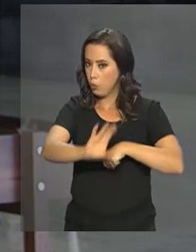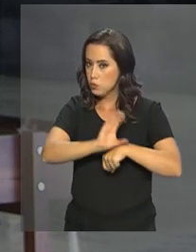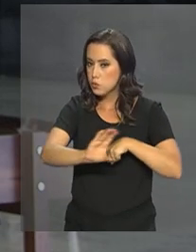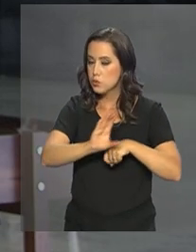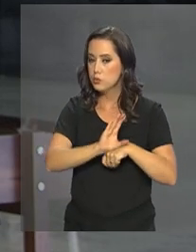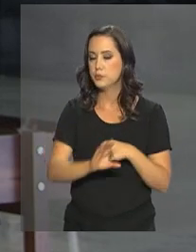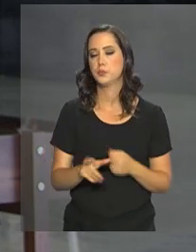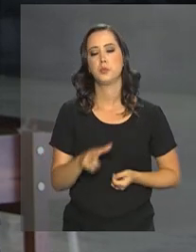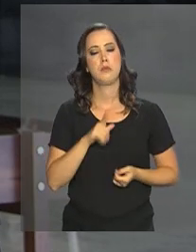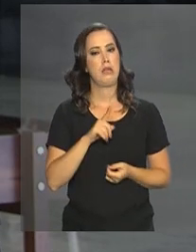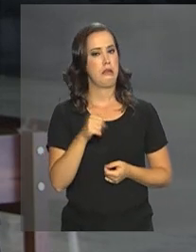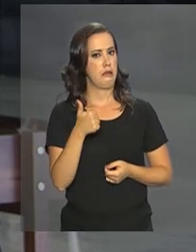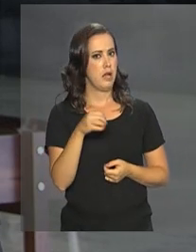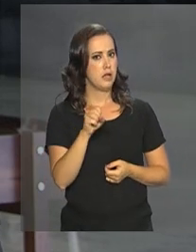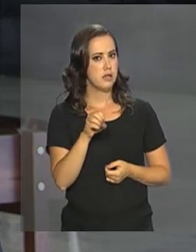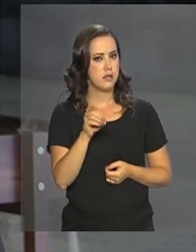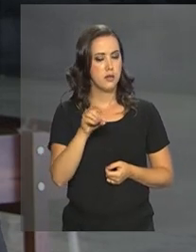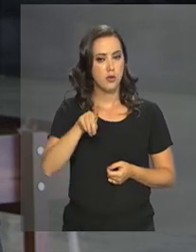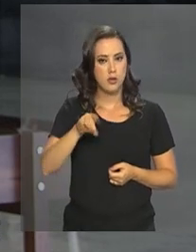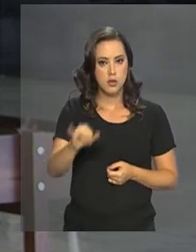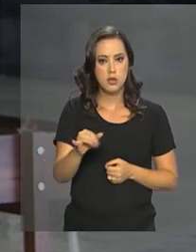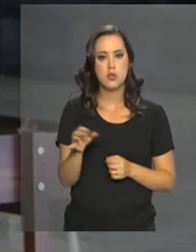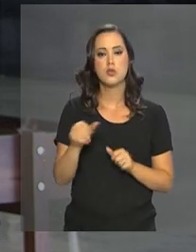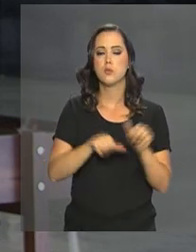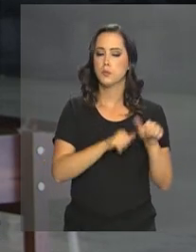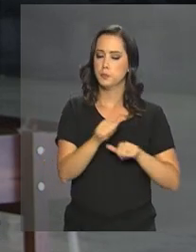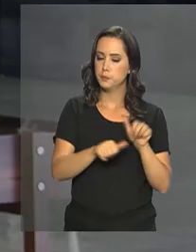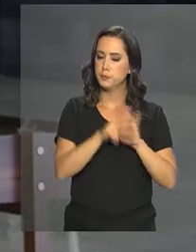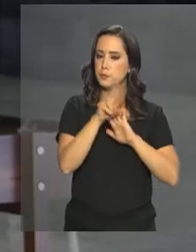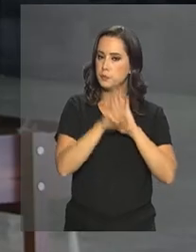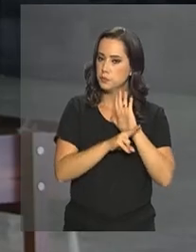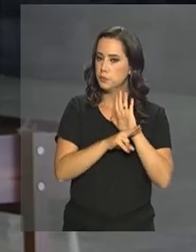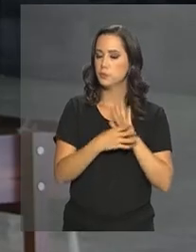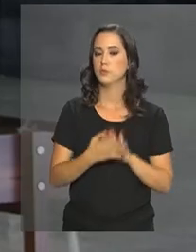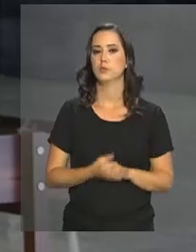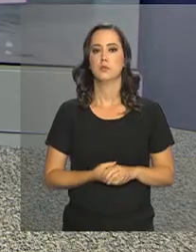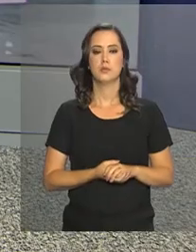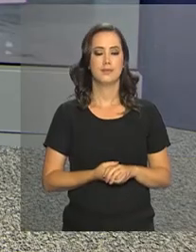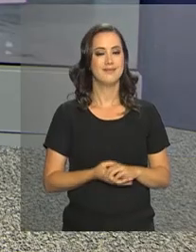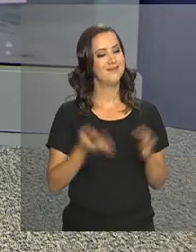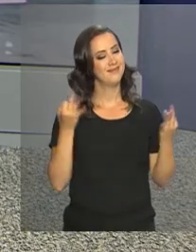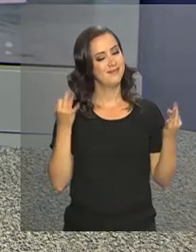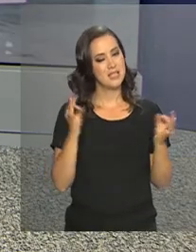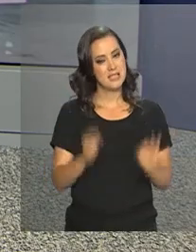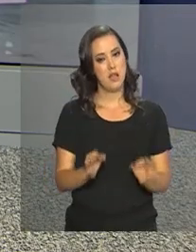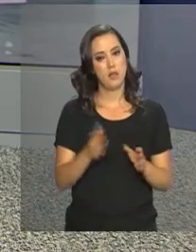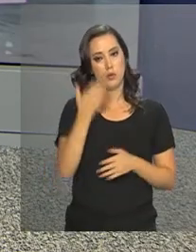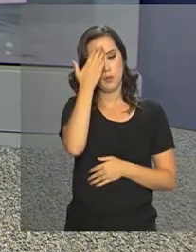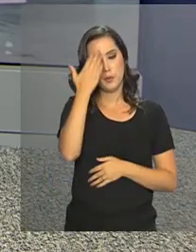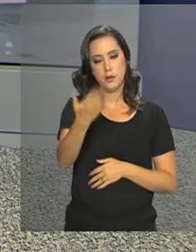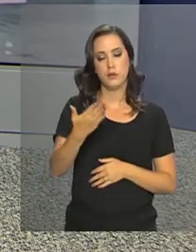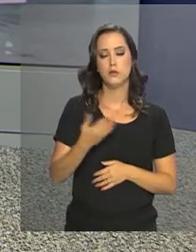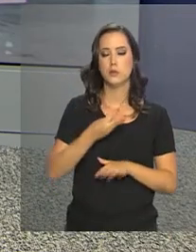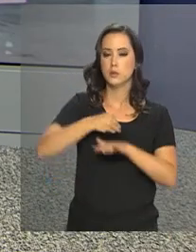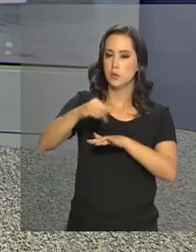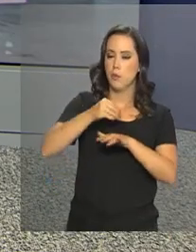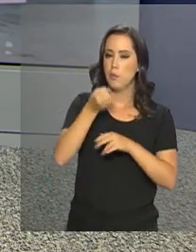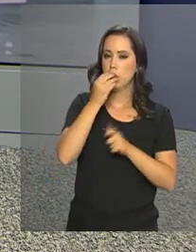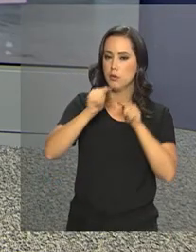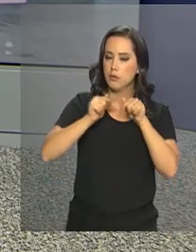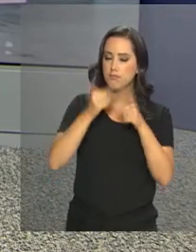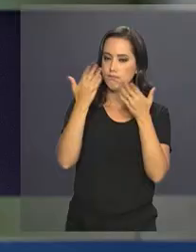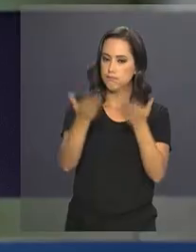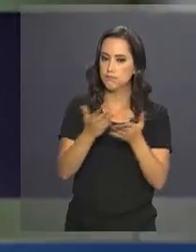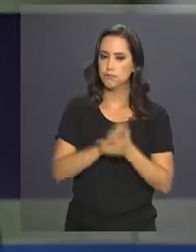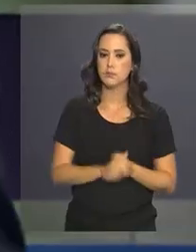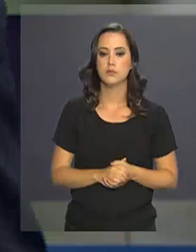180 dias para se adaptarem às novas regras. Eu volto com você, Roberto. Muito bom. Obrigado, Pablo, pelas informações. Bom trabalho aí para